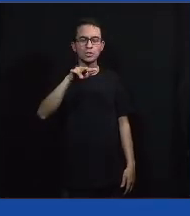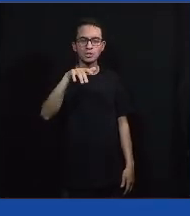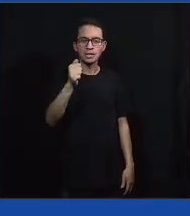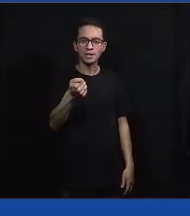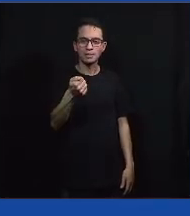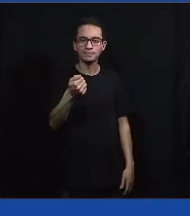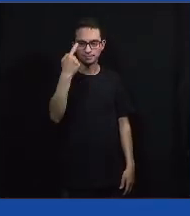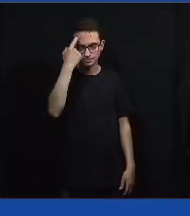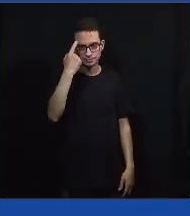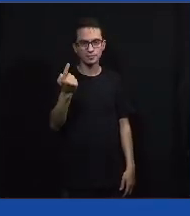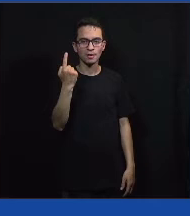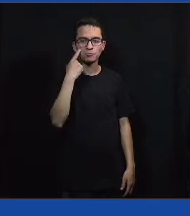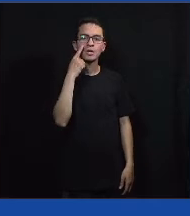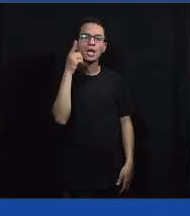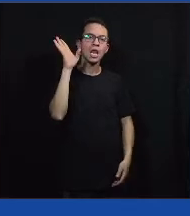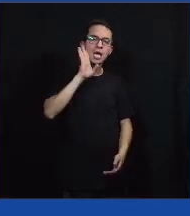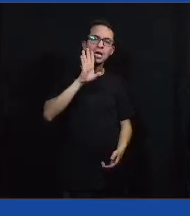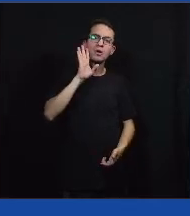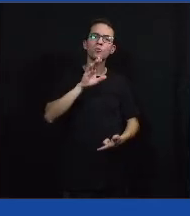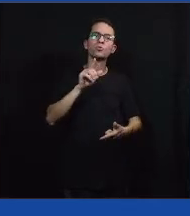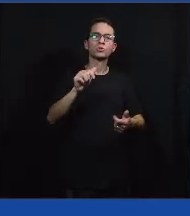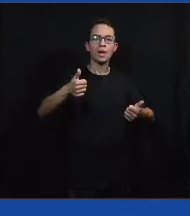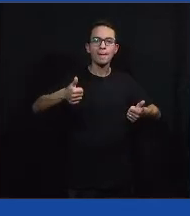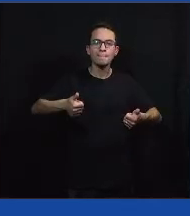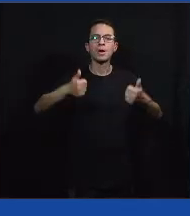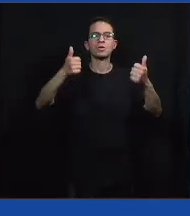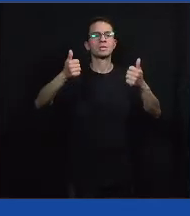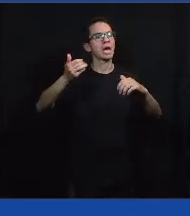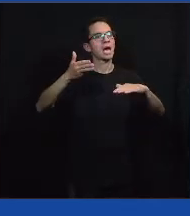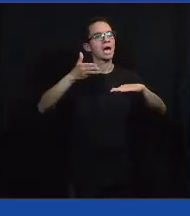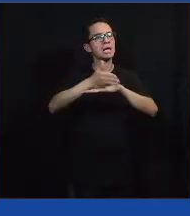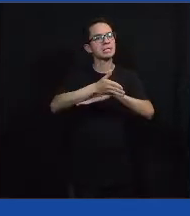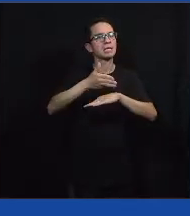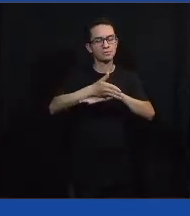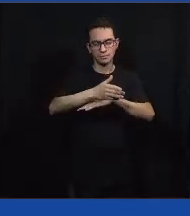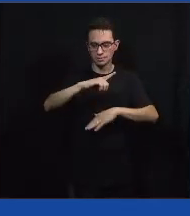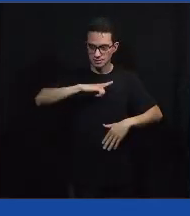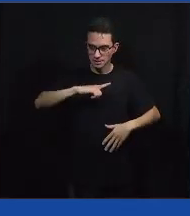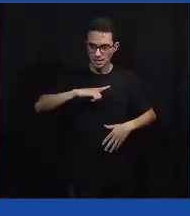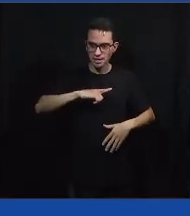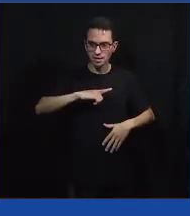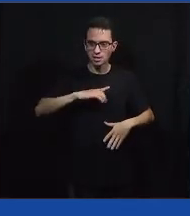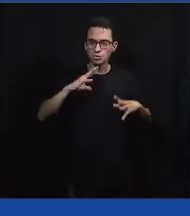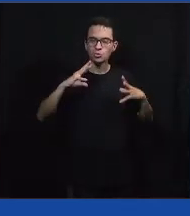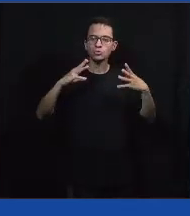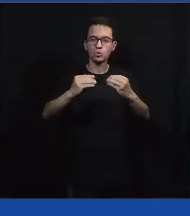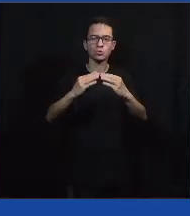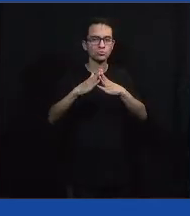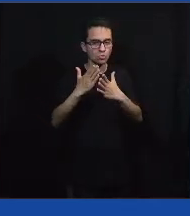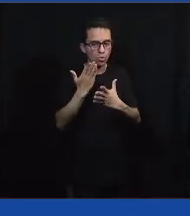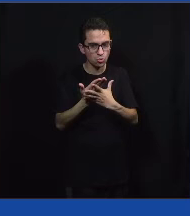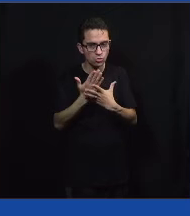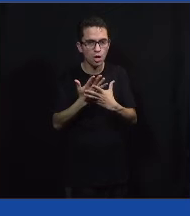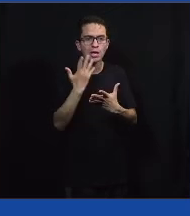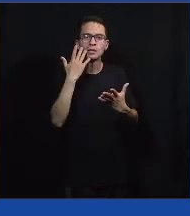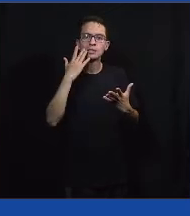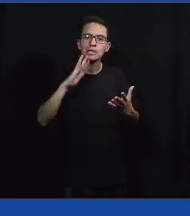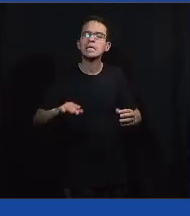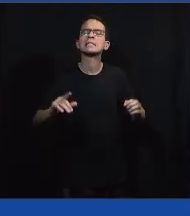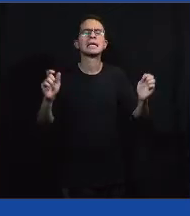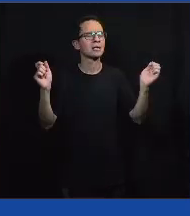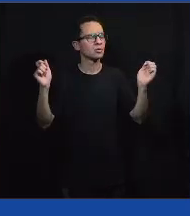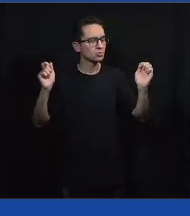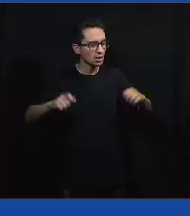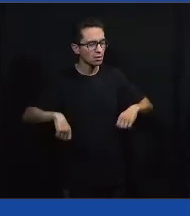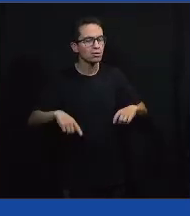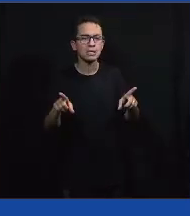melhoria do acesso da internet, enfim, do conteúdo escolar para as crianças e da condição do ensino